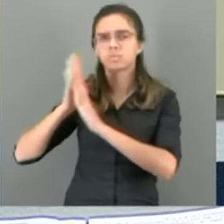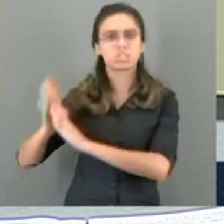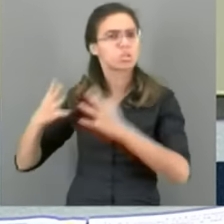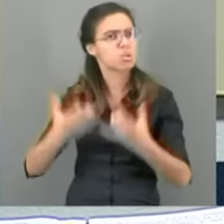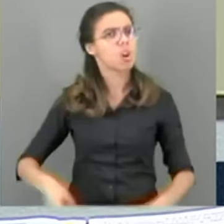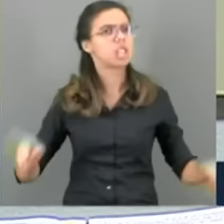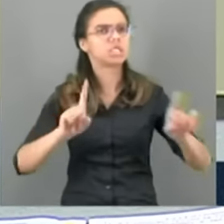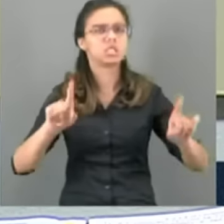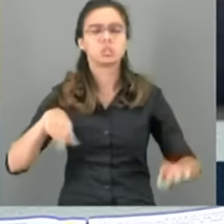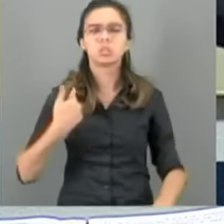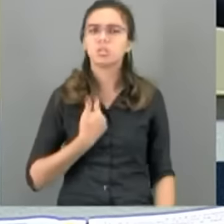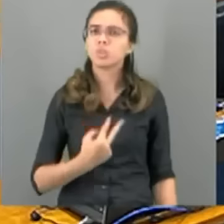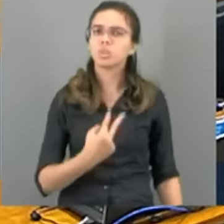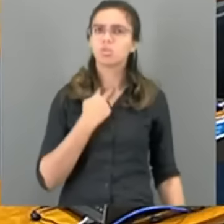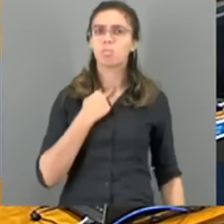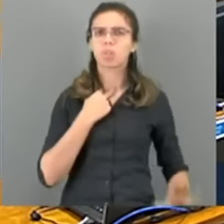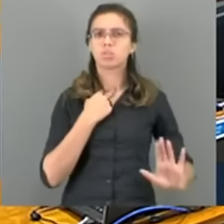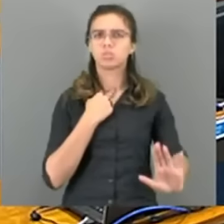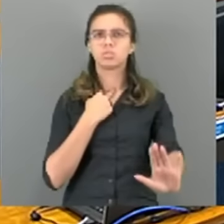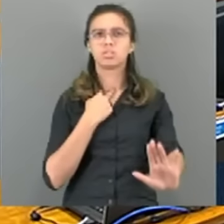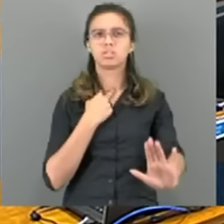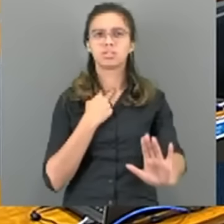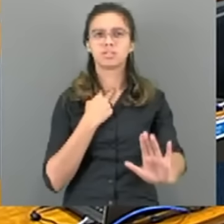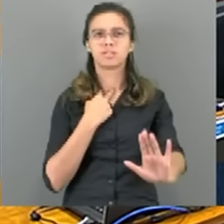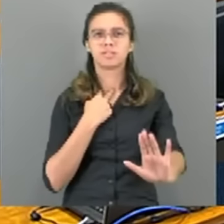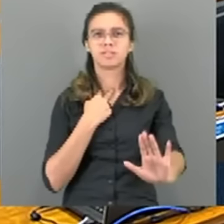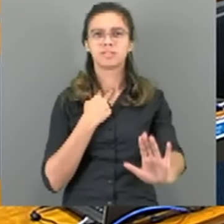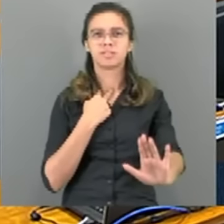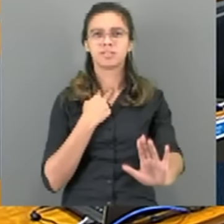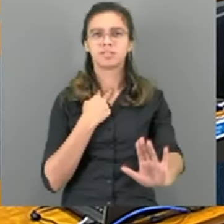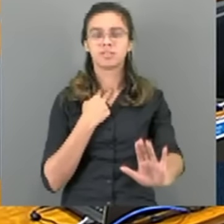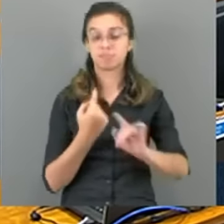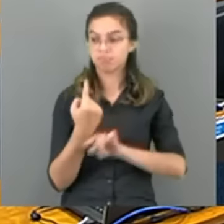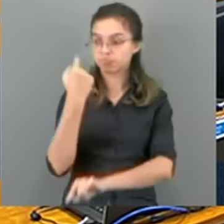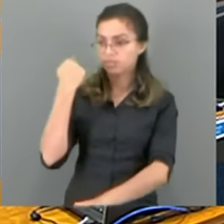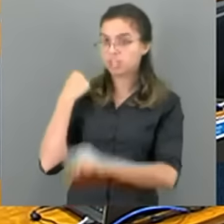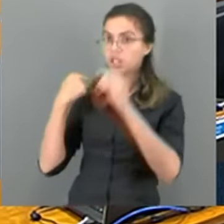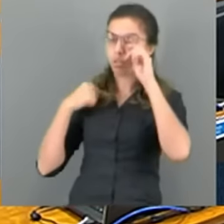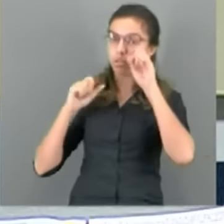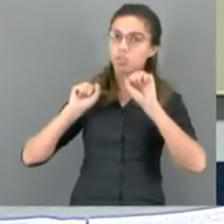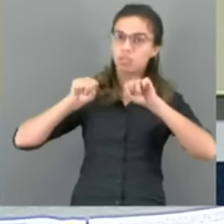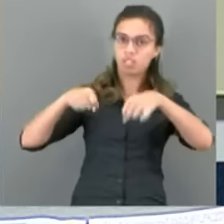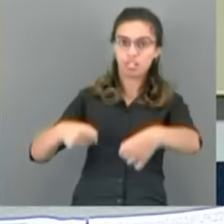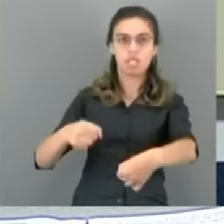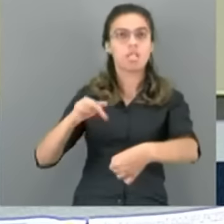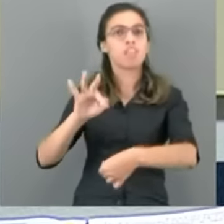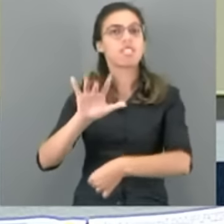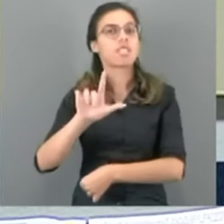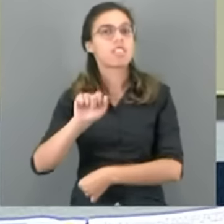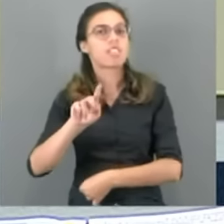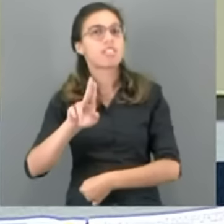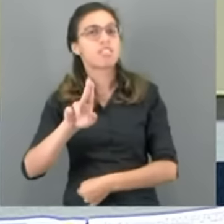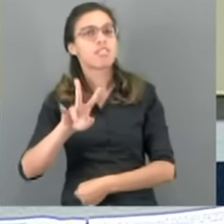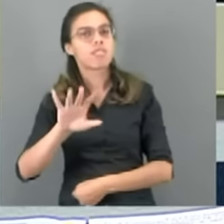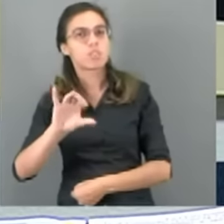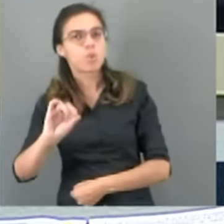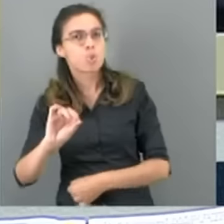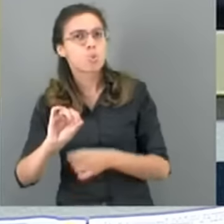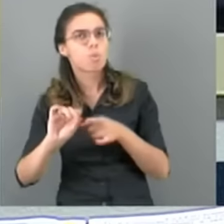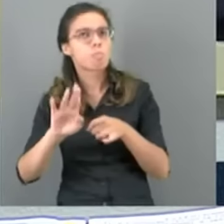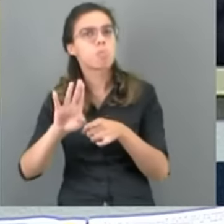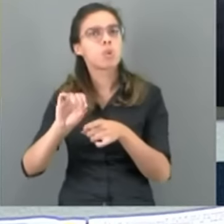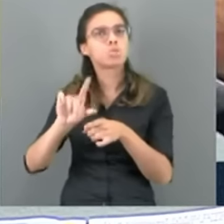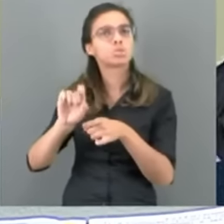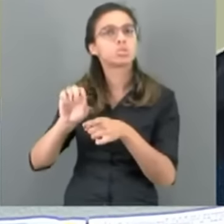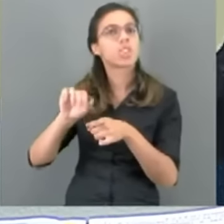podemos nos calar. Há pouco, eu estava defendendo o senador Flávio Bolsonaro, lá na CCJ,